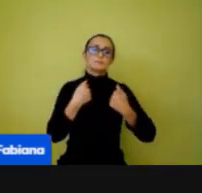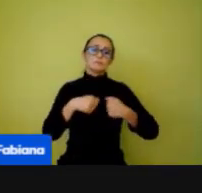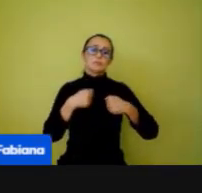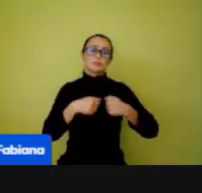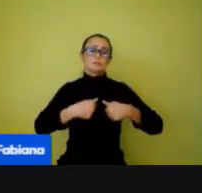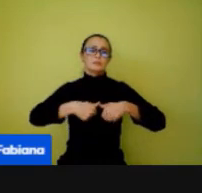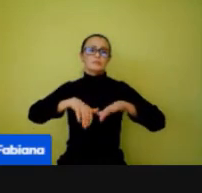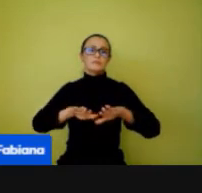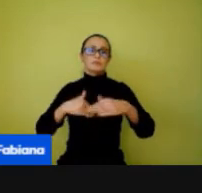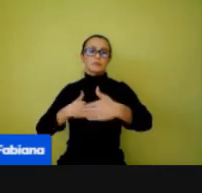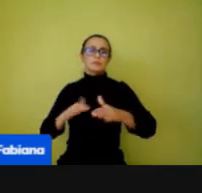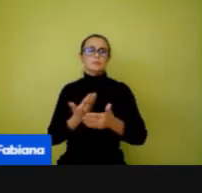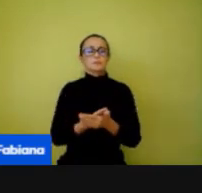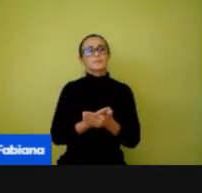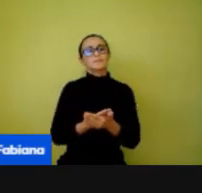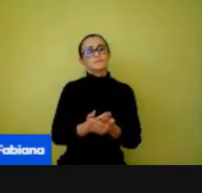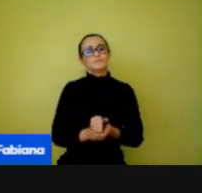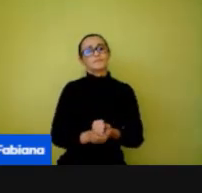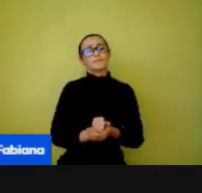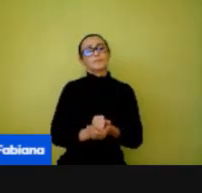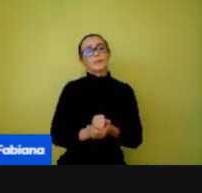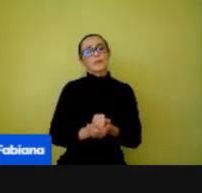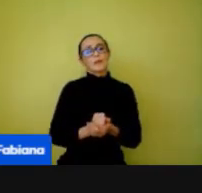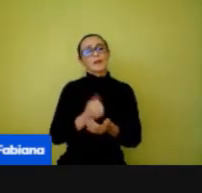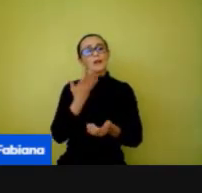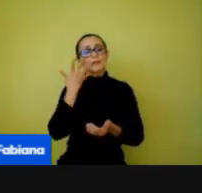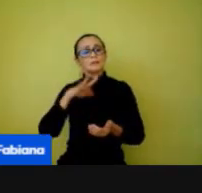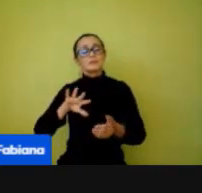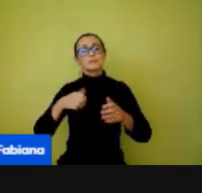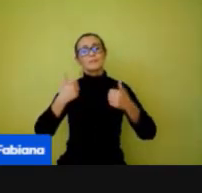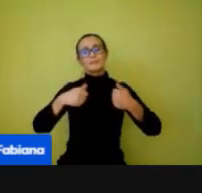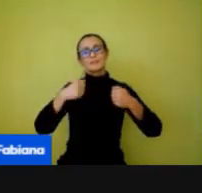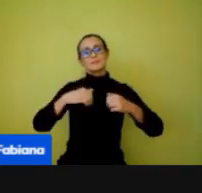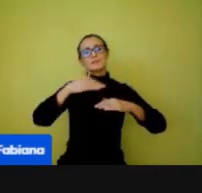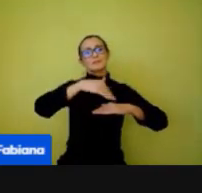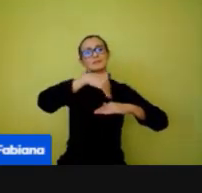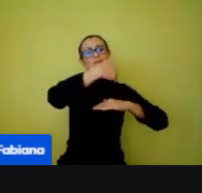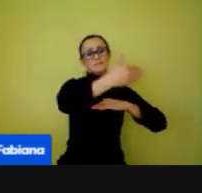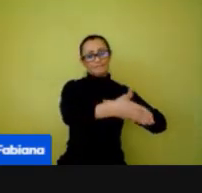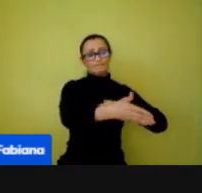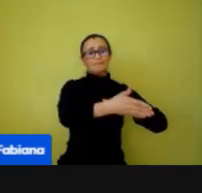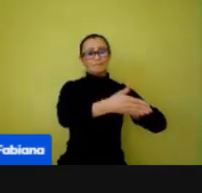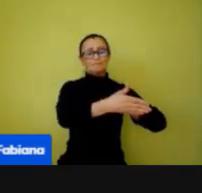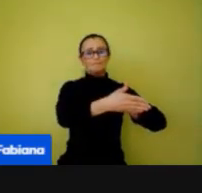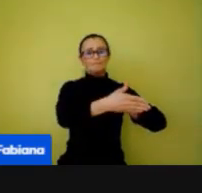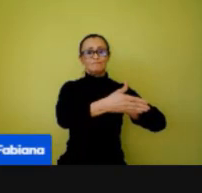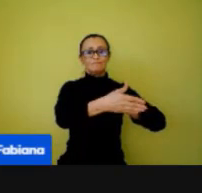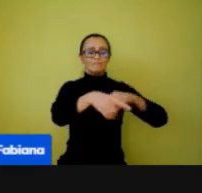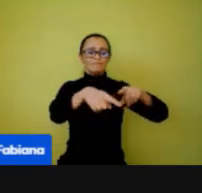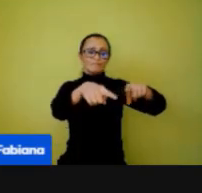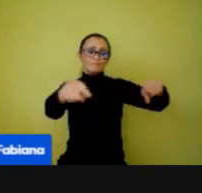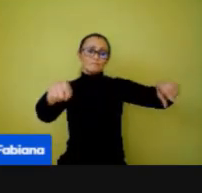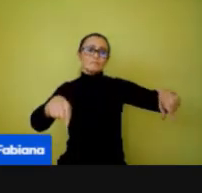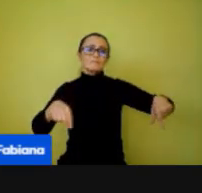movimento. É para ir para a quadra. Se não tiver a quadra, pátio lá fora. A gente só tem que manter os